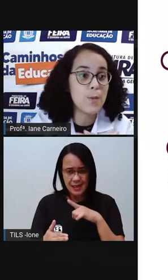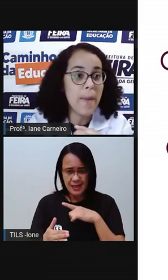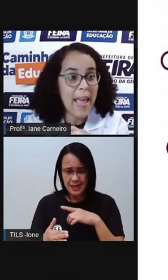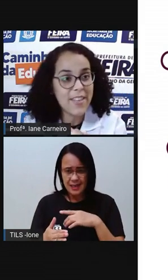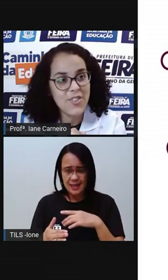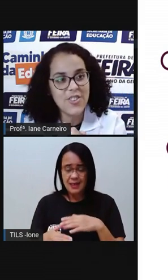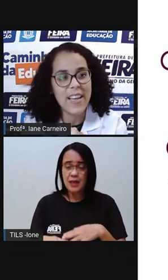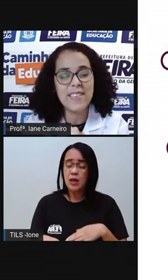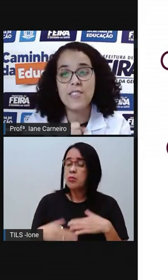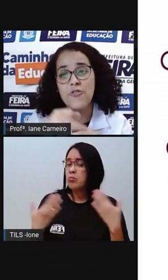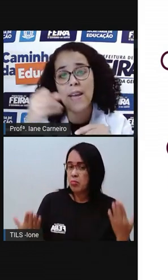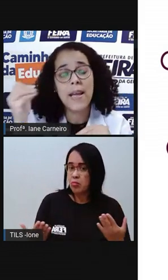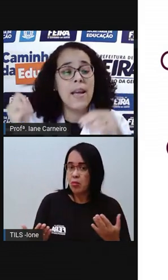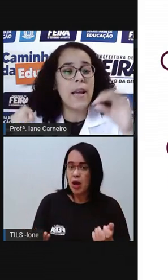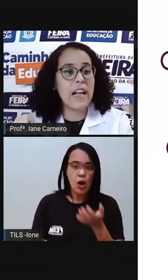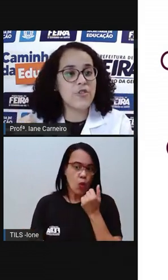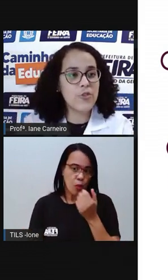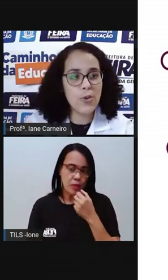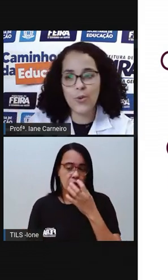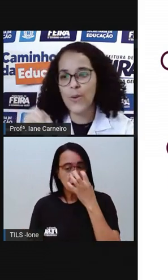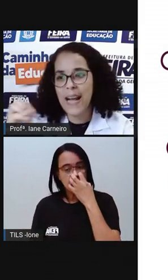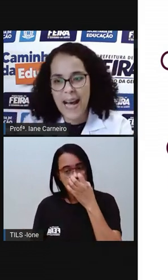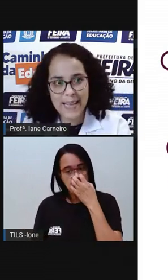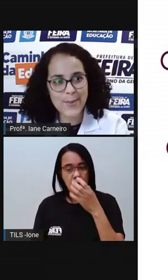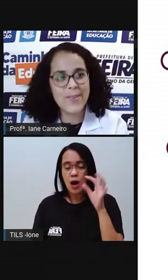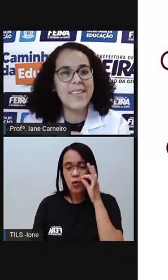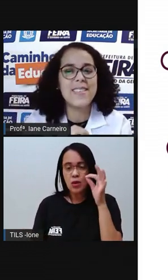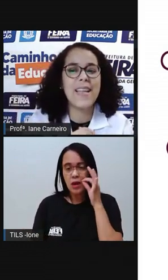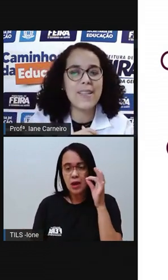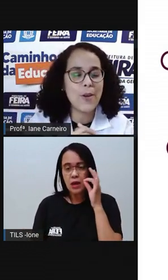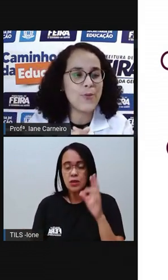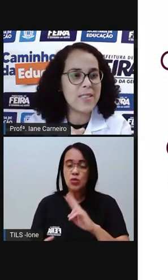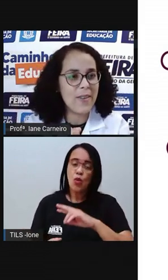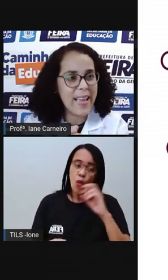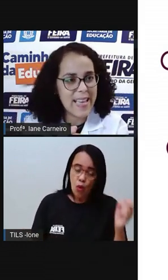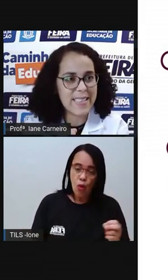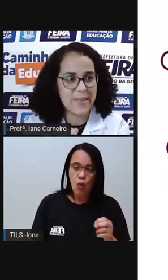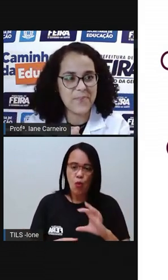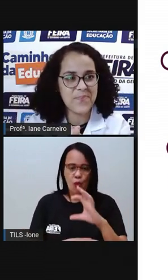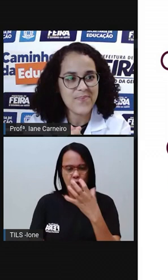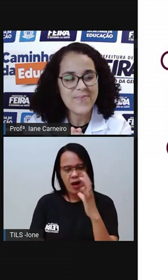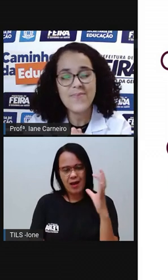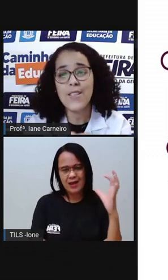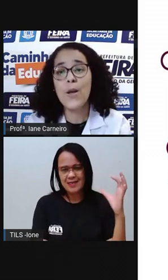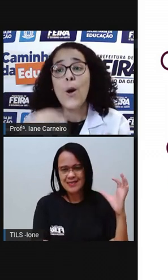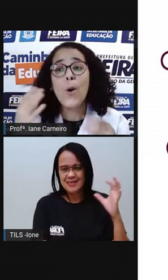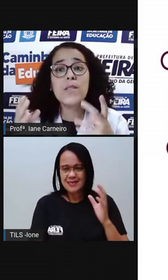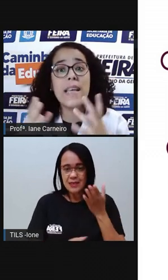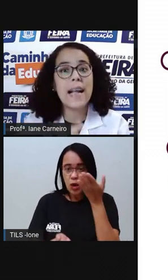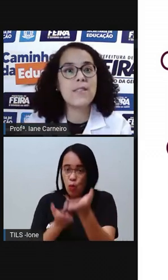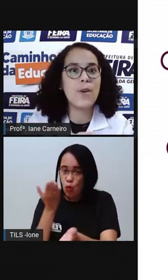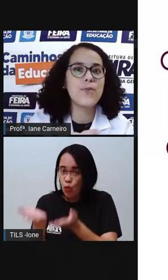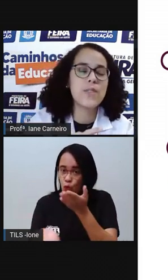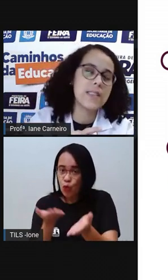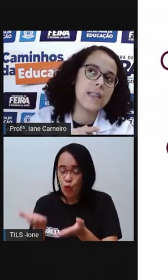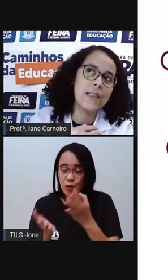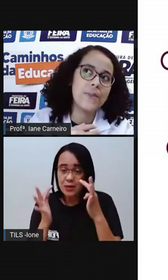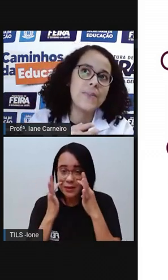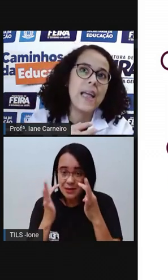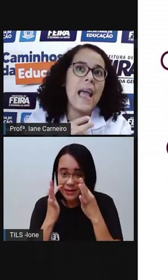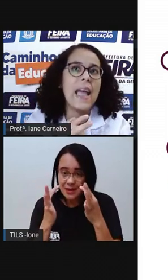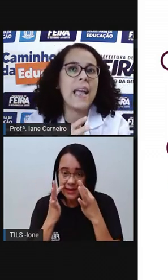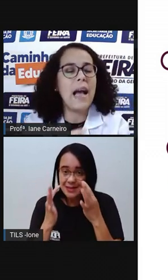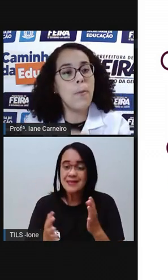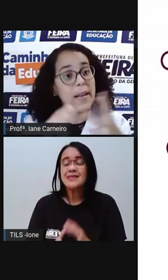comida aos pets, né? Se tiver cachorro, gato, será que a sua função é essa? Ou será que a sua função